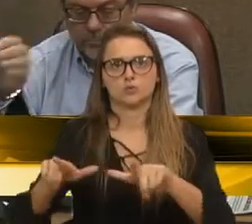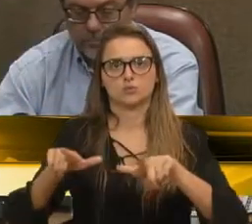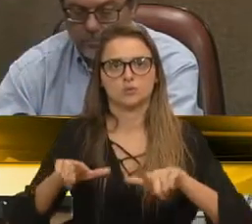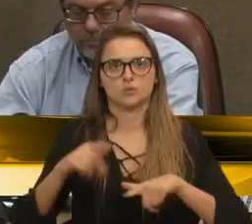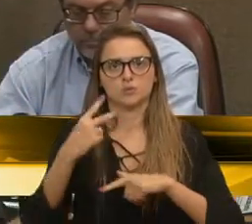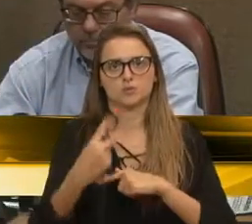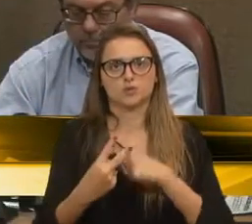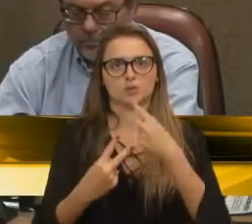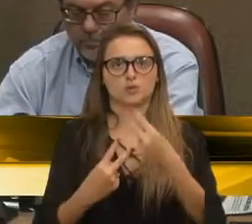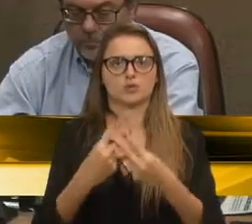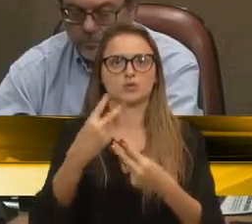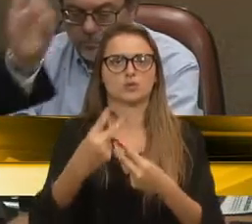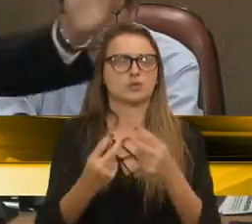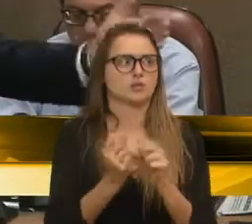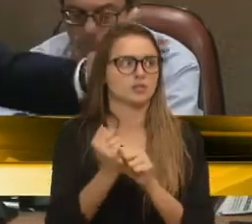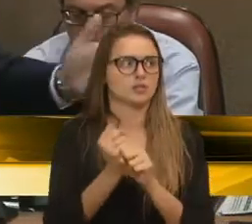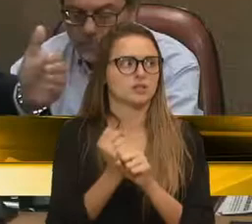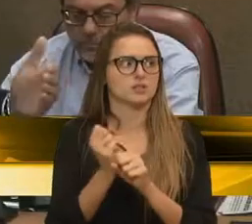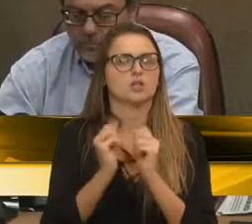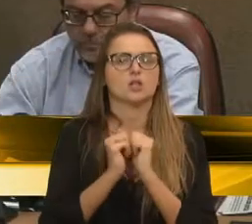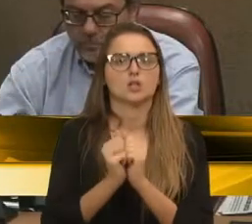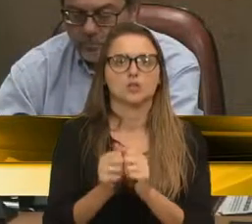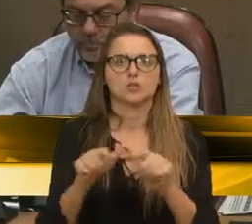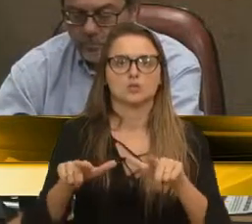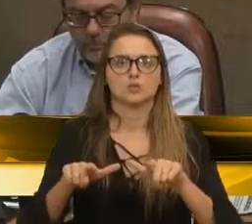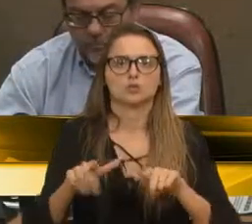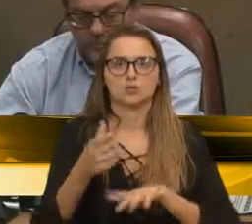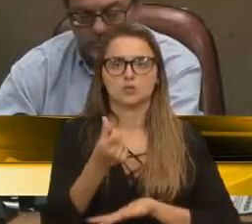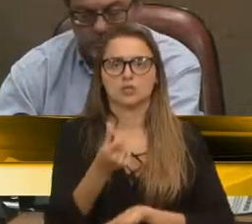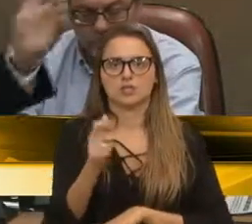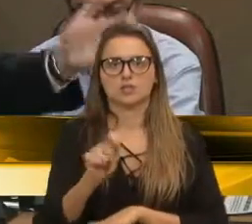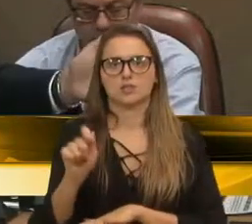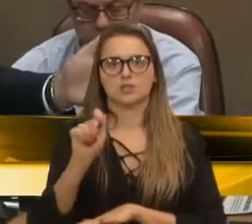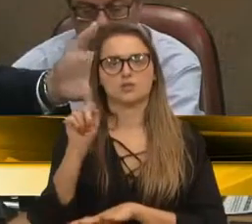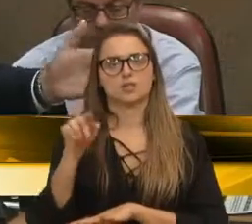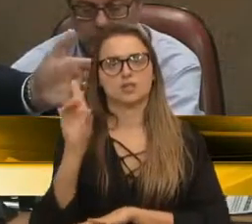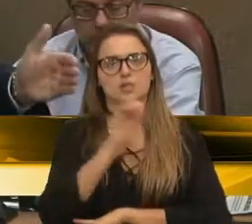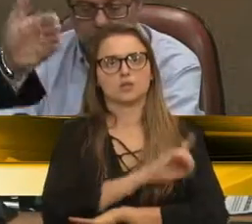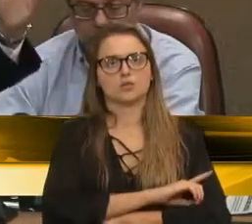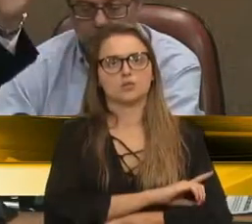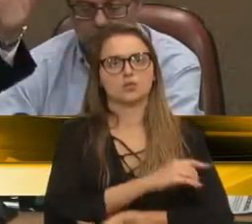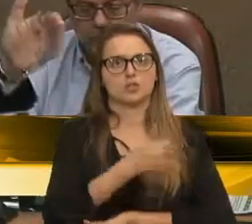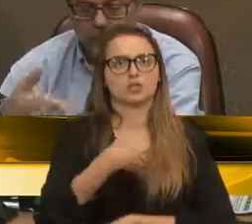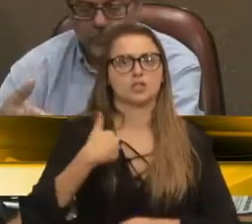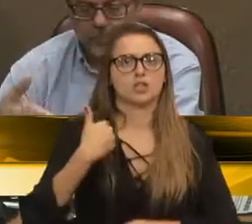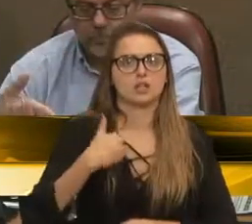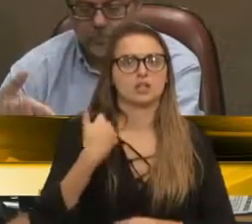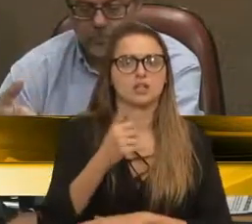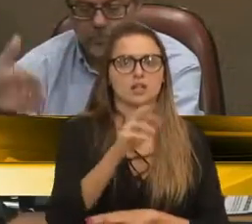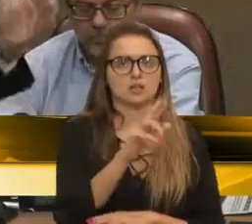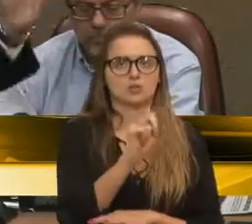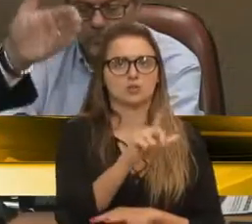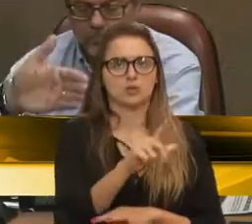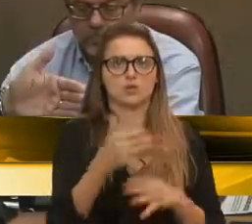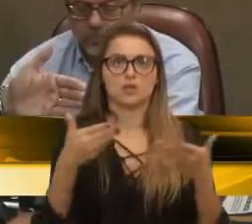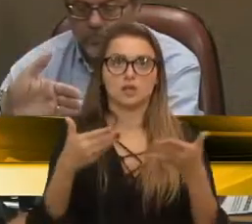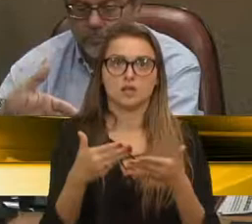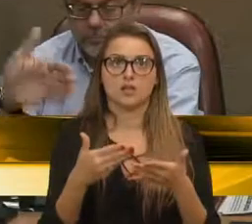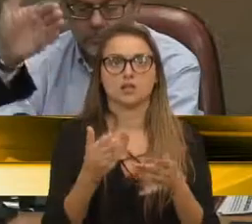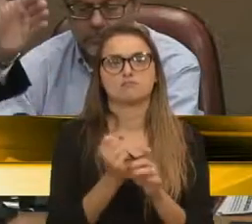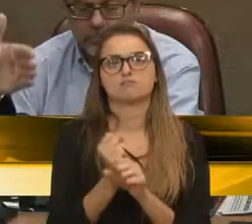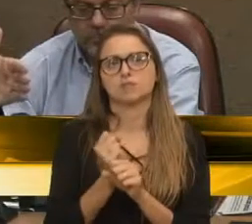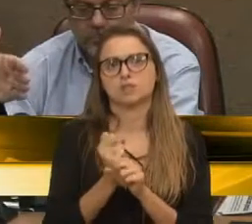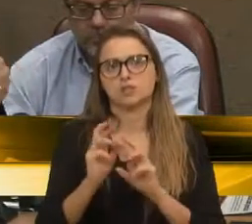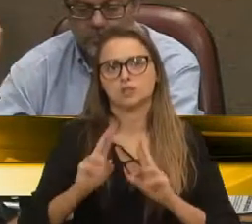dois anos, no dia 6 de agosto, que é o dia do aniversário de Raul Randon. Neste ano, por coincidência, um ano ímpar,